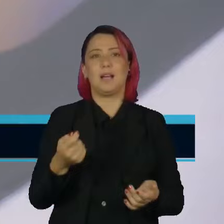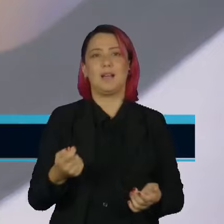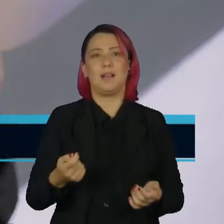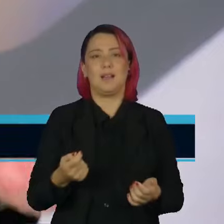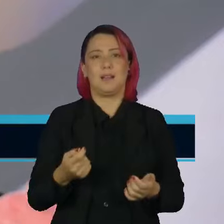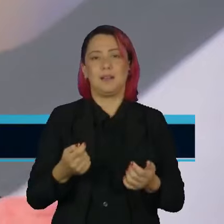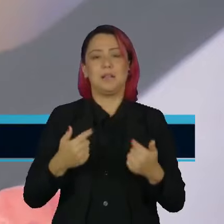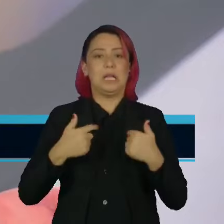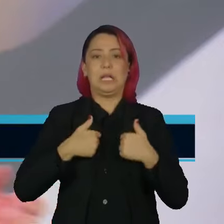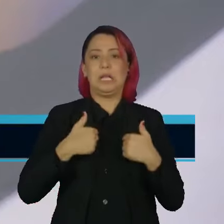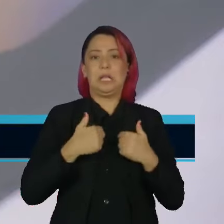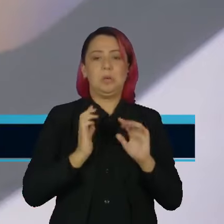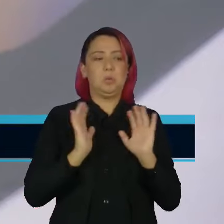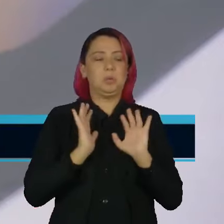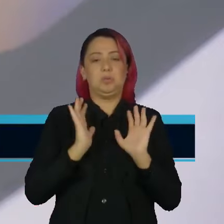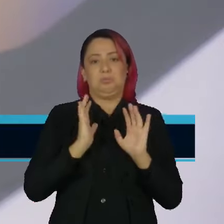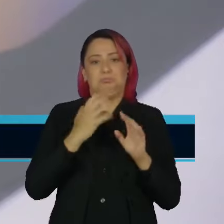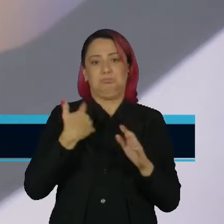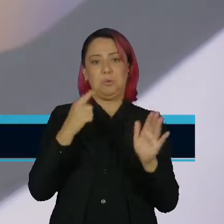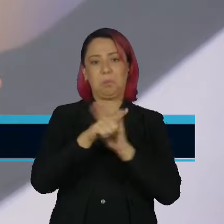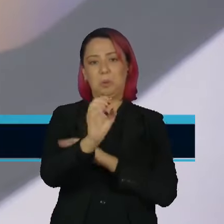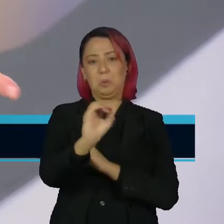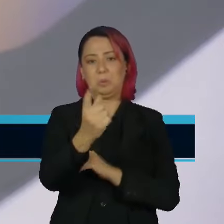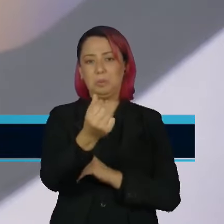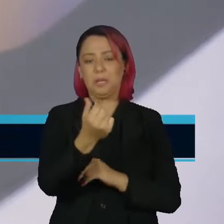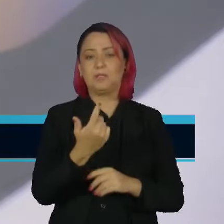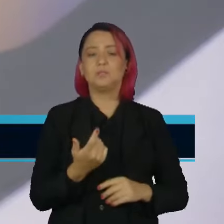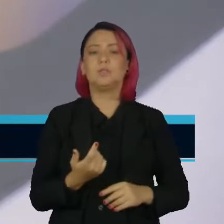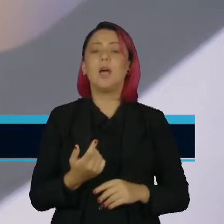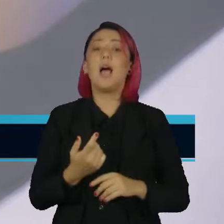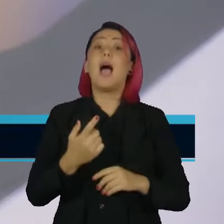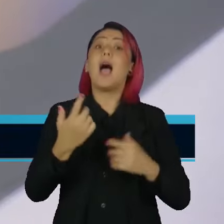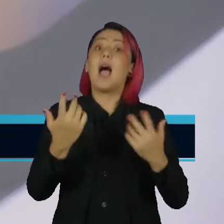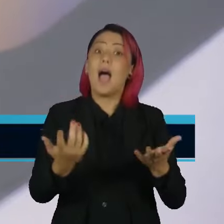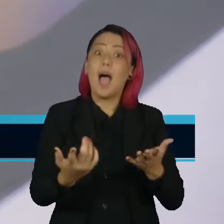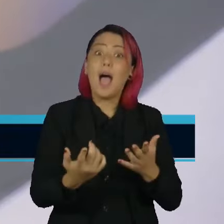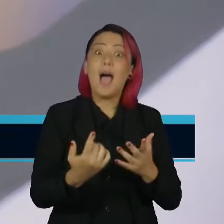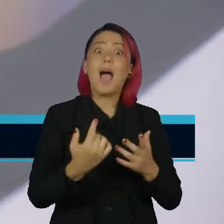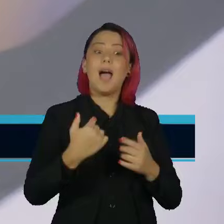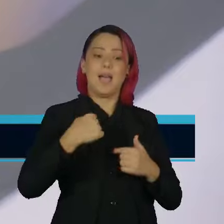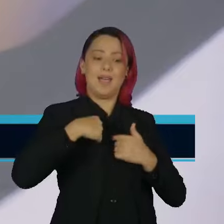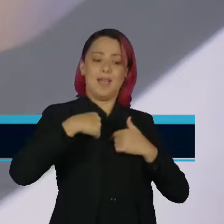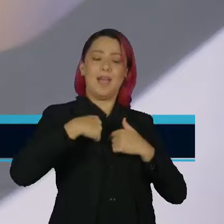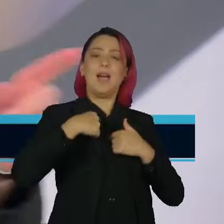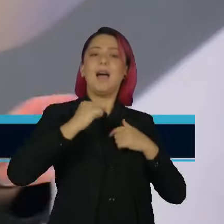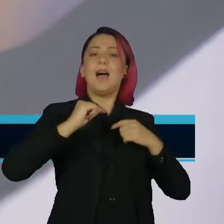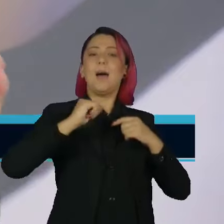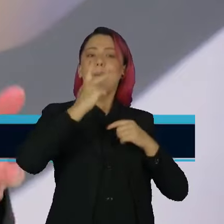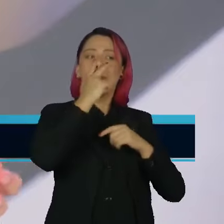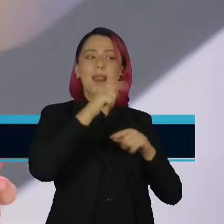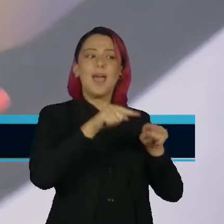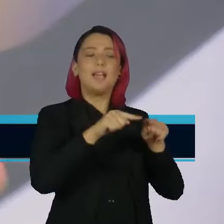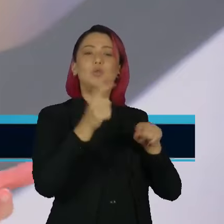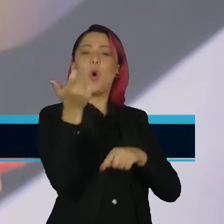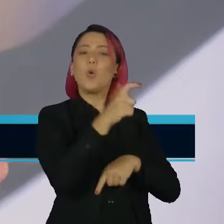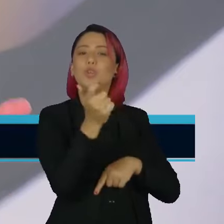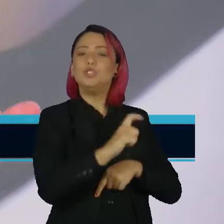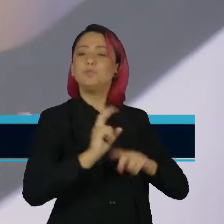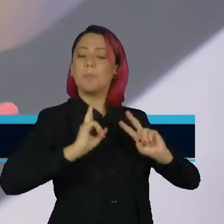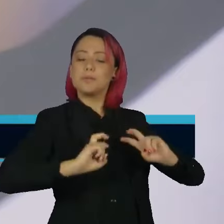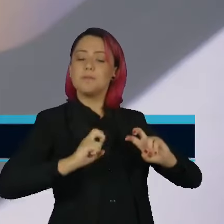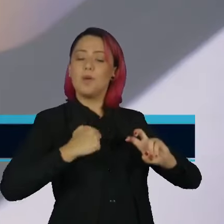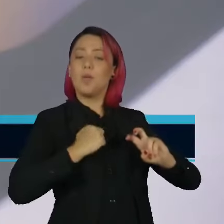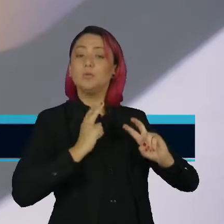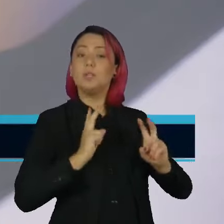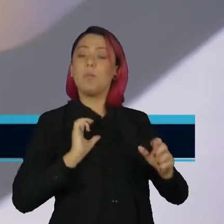preocupado, eu certamente não estou. Então, eles perceberam, não, esse cara viaja em cima da hora e paga mais caro. Então, já em cima do